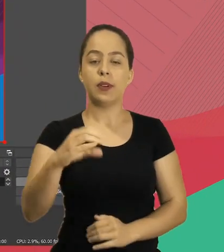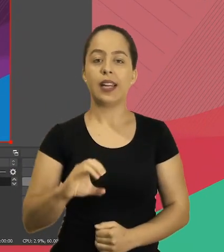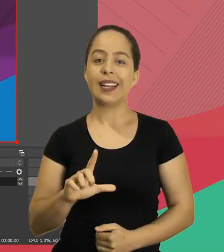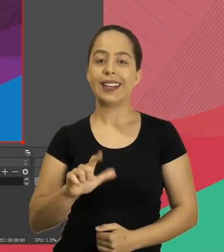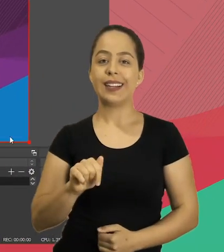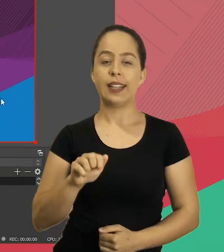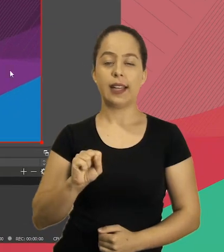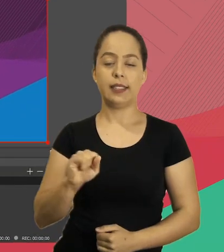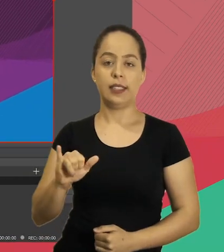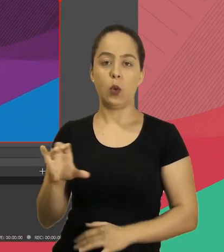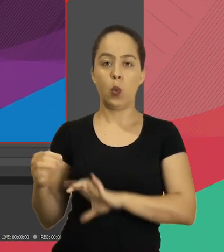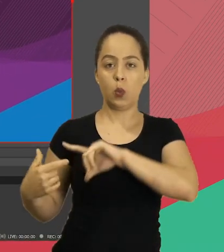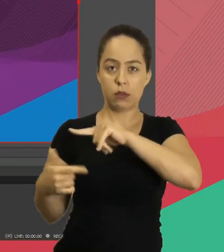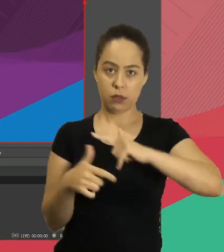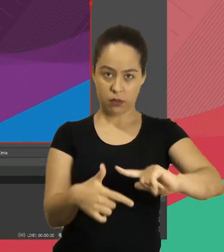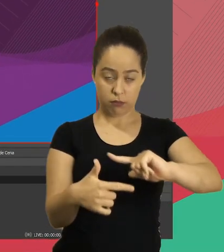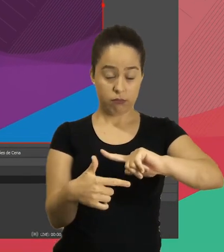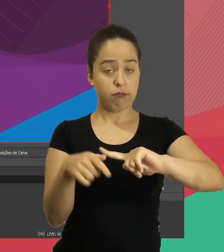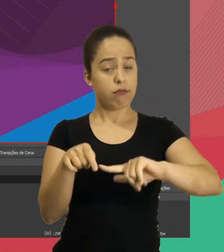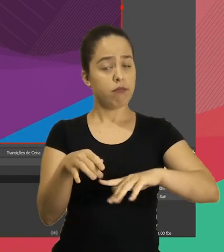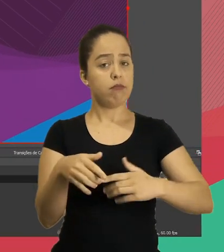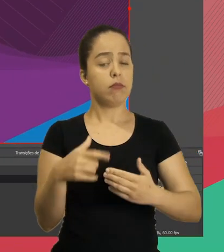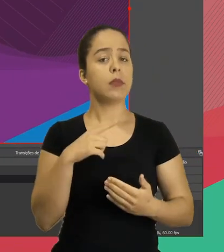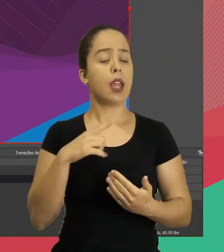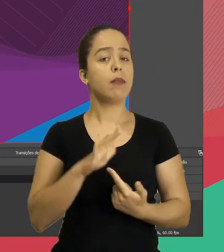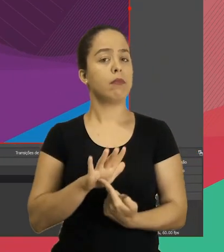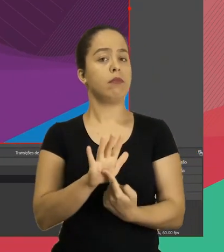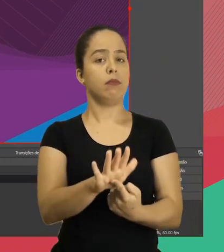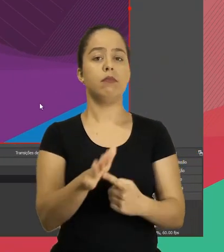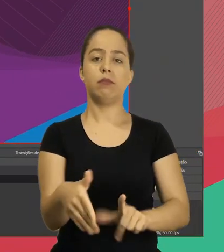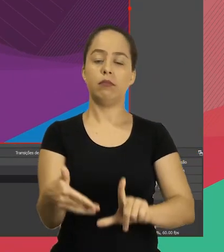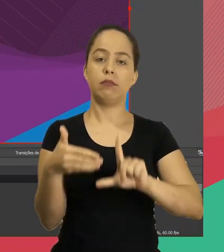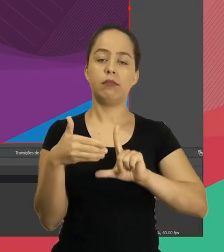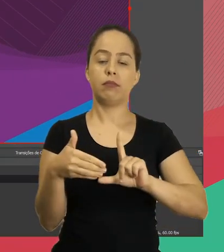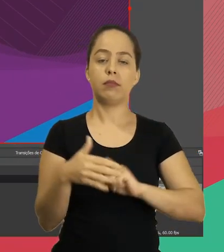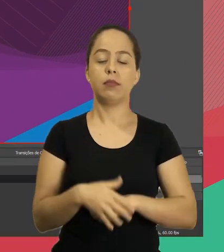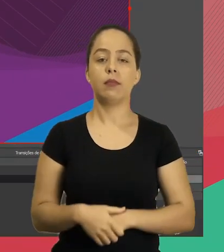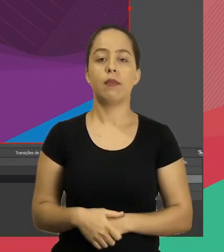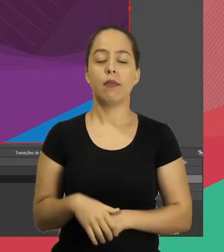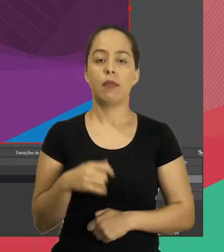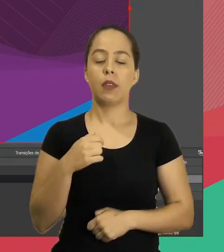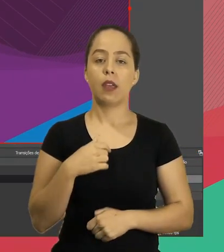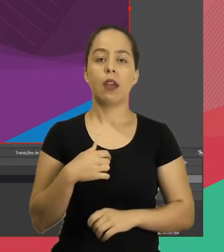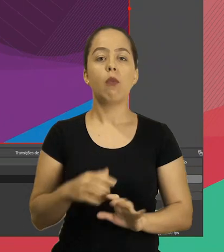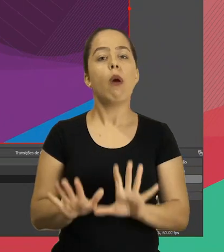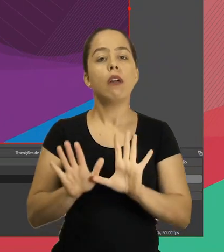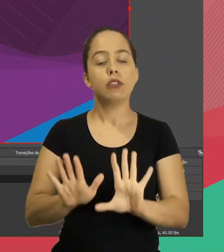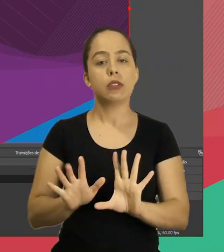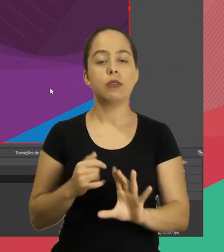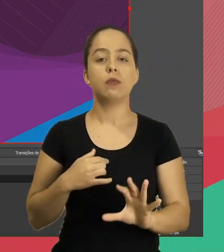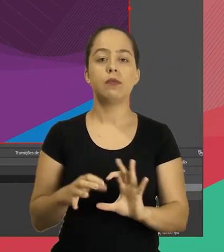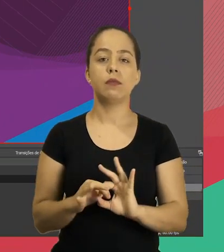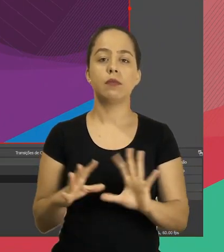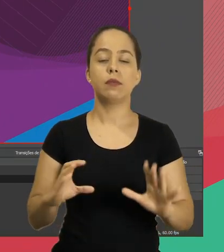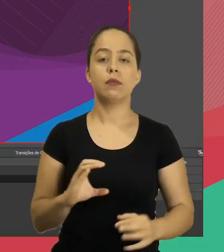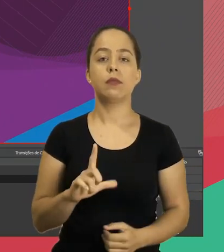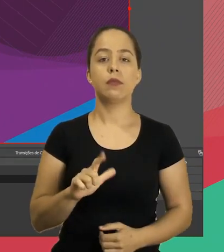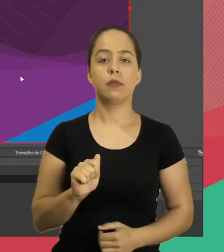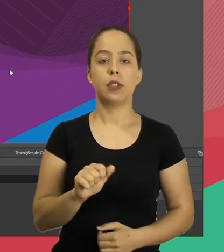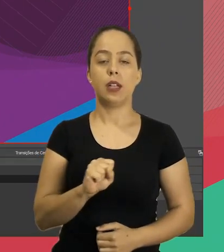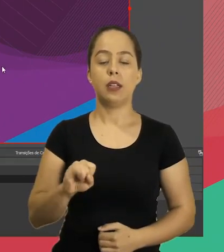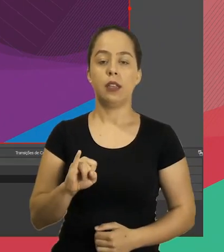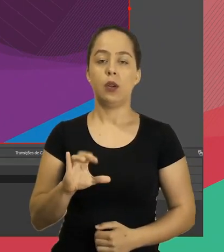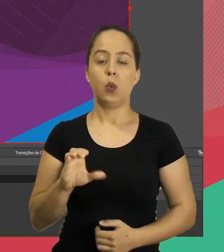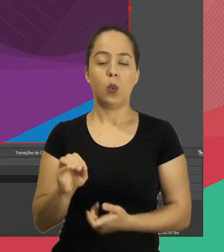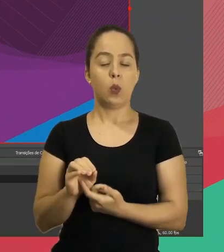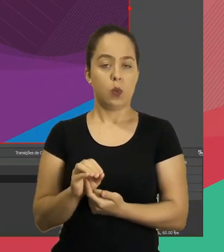clássico, que ali só mostra o que vai ser exibido na transmissão. Eu vou deixar aqui